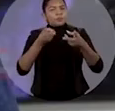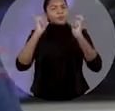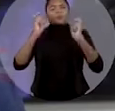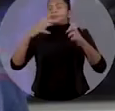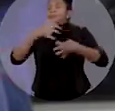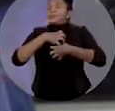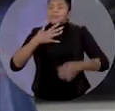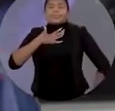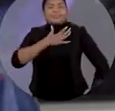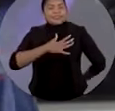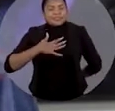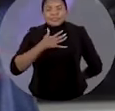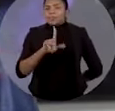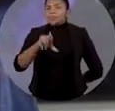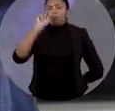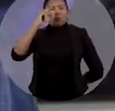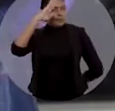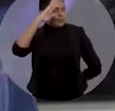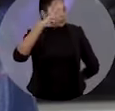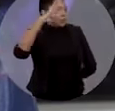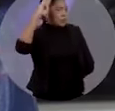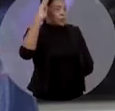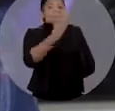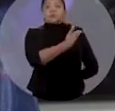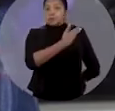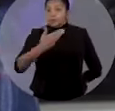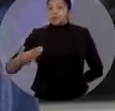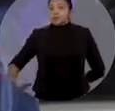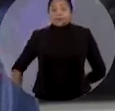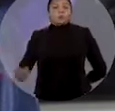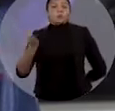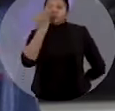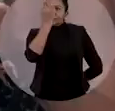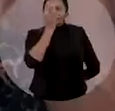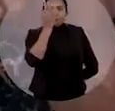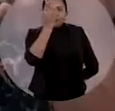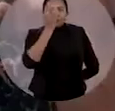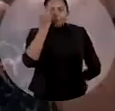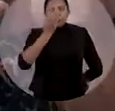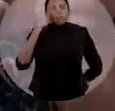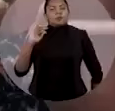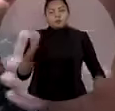felicidade a indicação do Brandão como governador e do Felipe como vice.